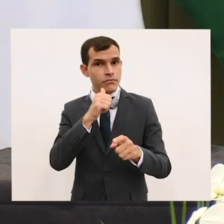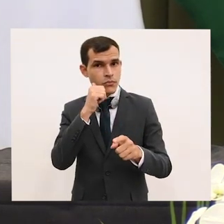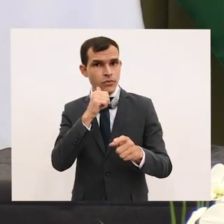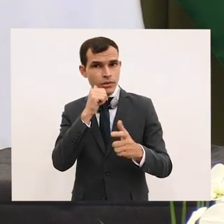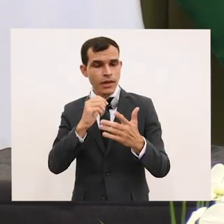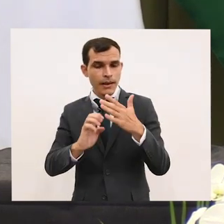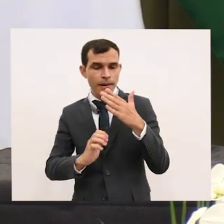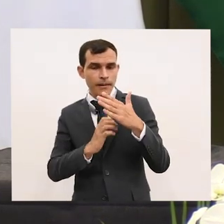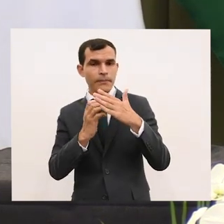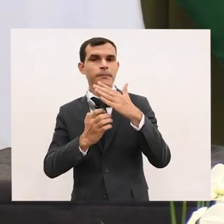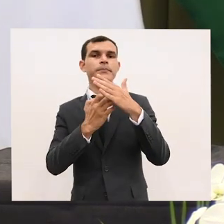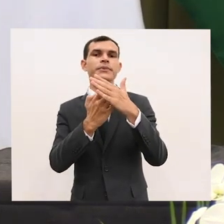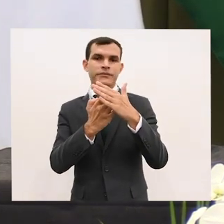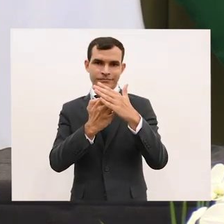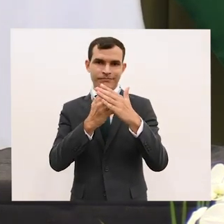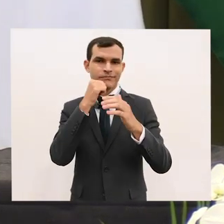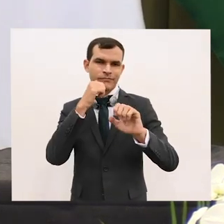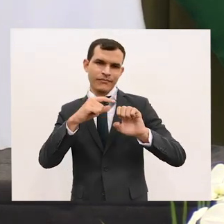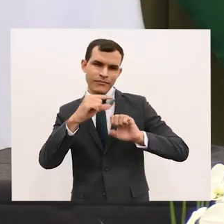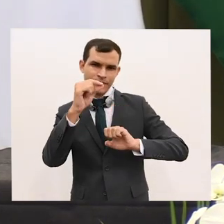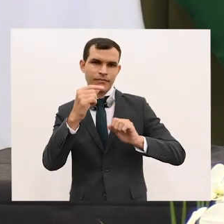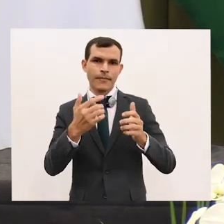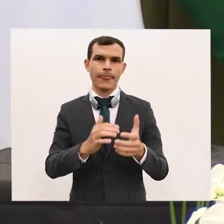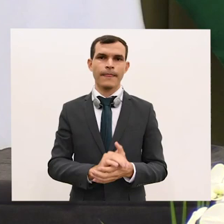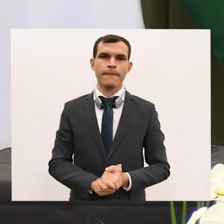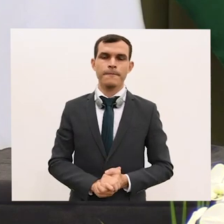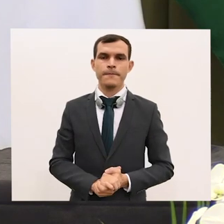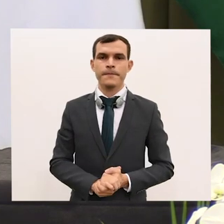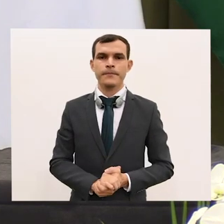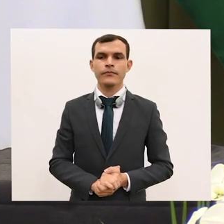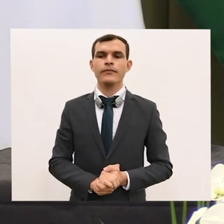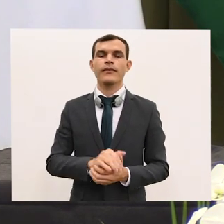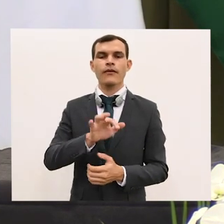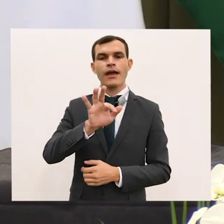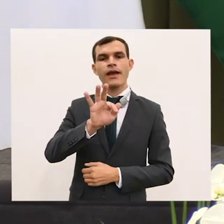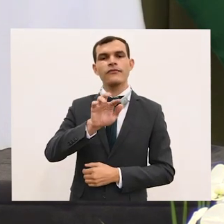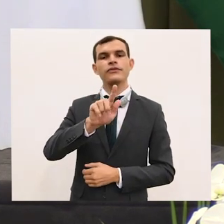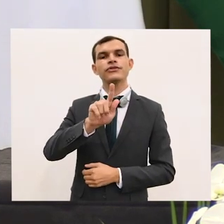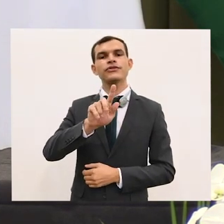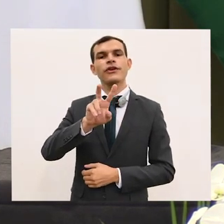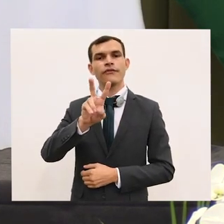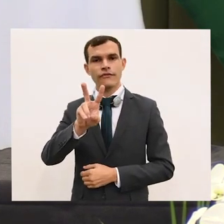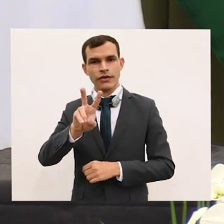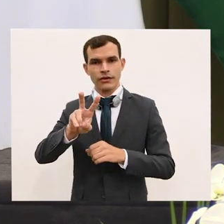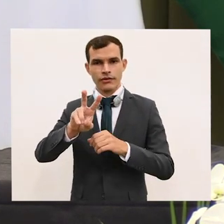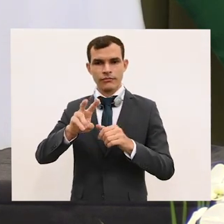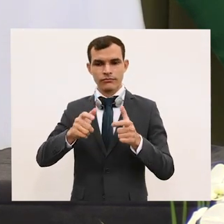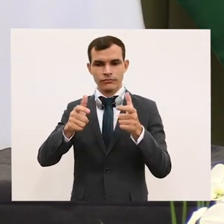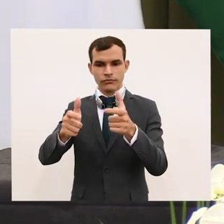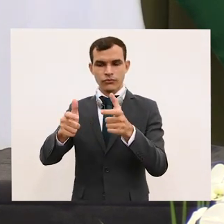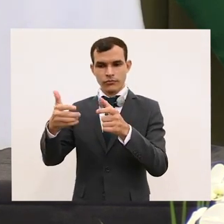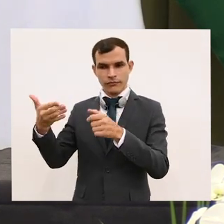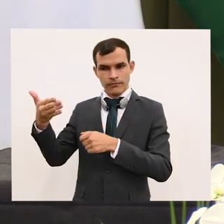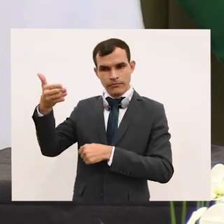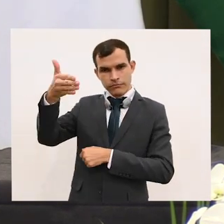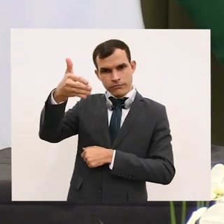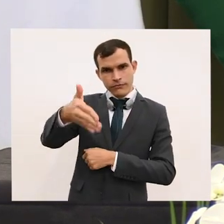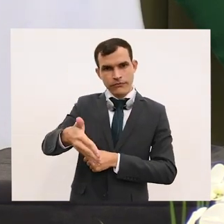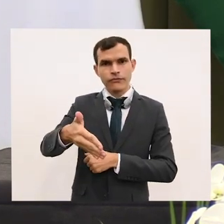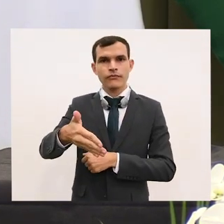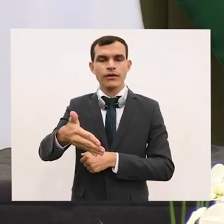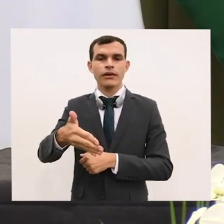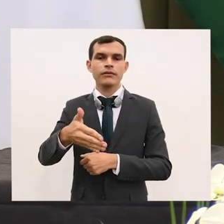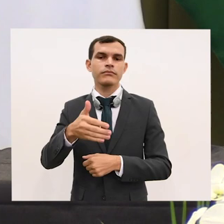empresas, em uma reunião que terá lugar na Fundação Getúlio Vargas, a FGV, organizada pelas representantes